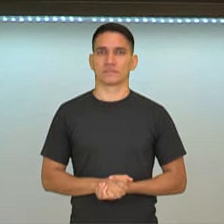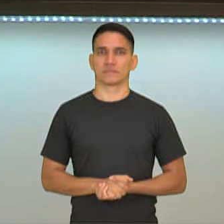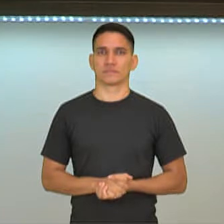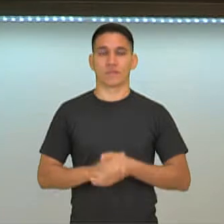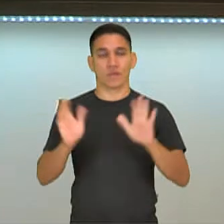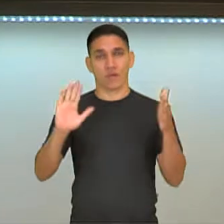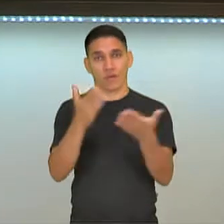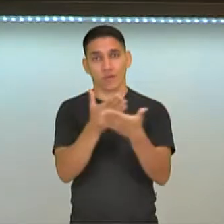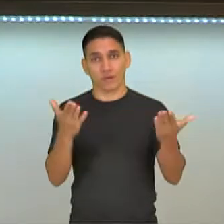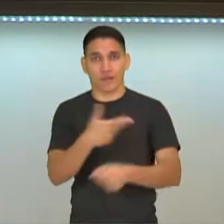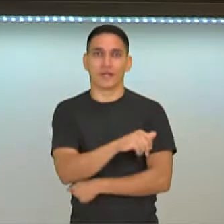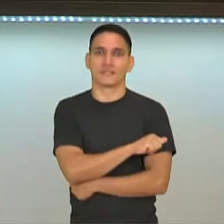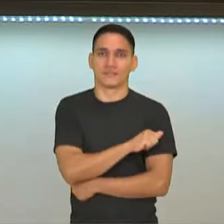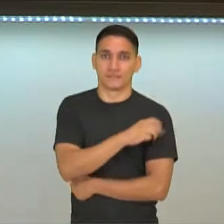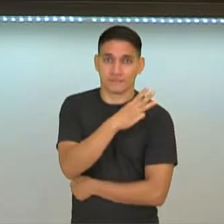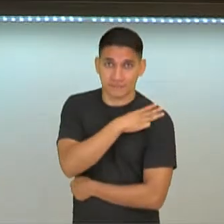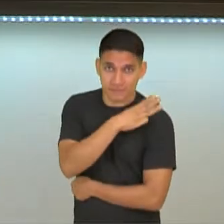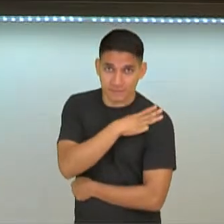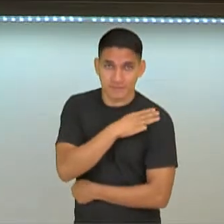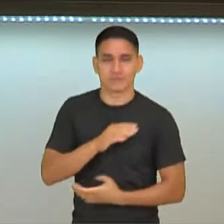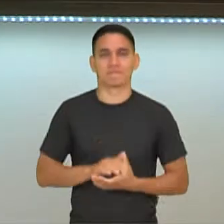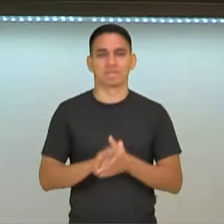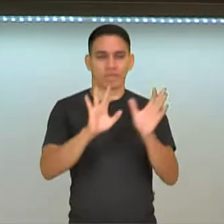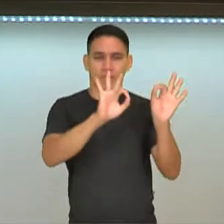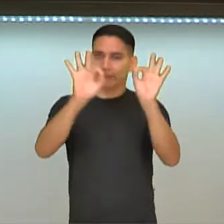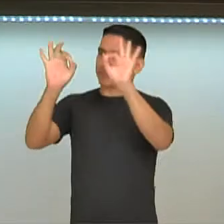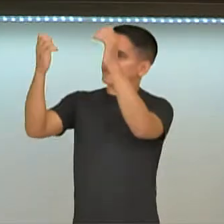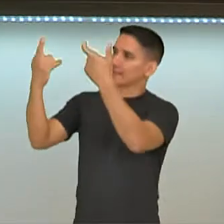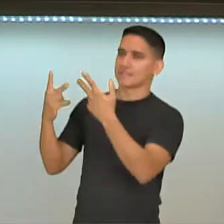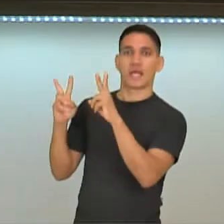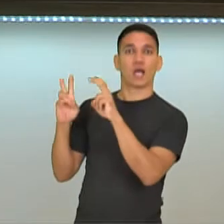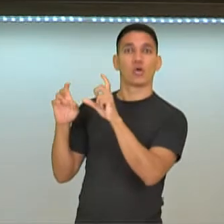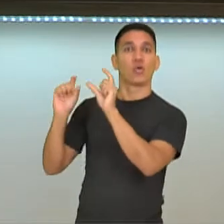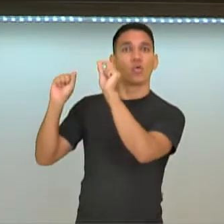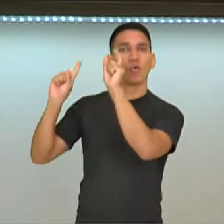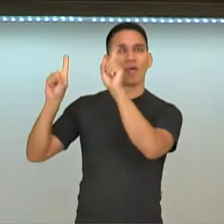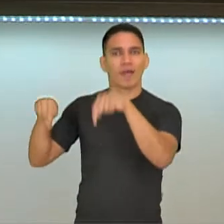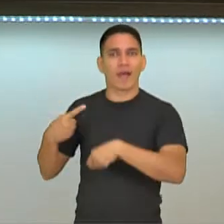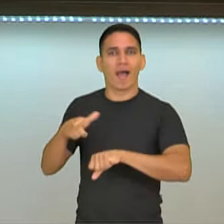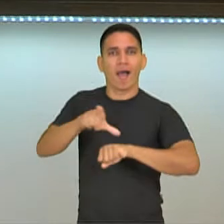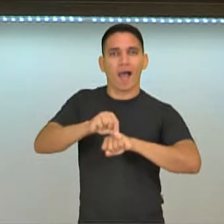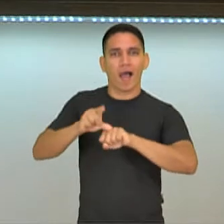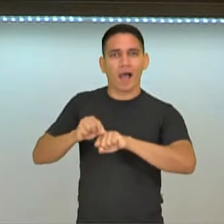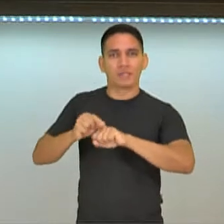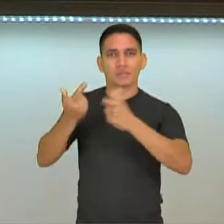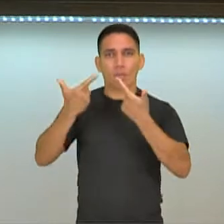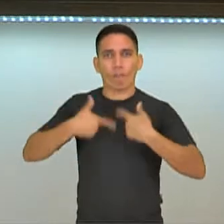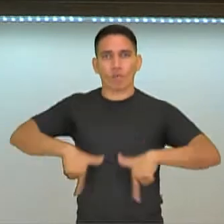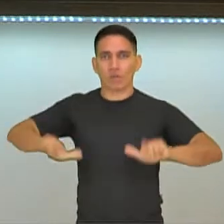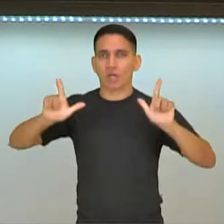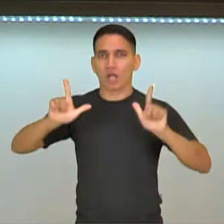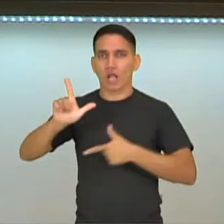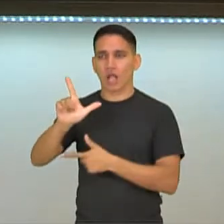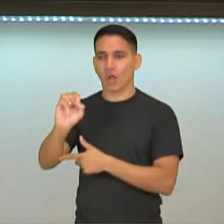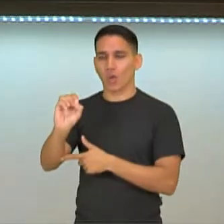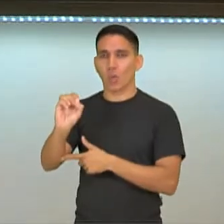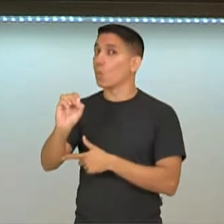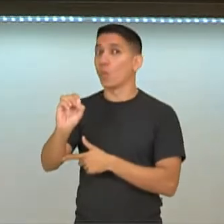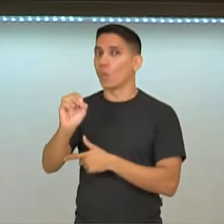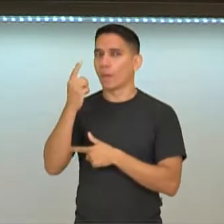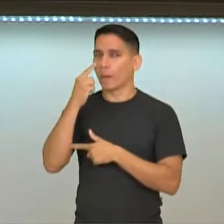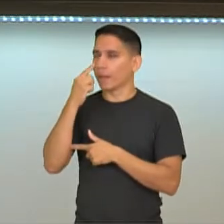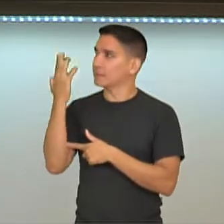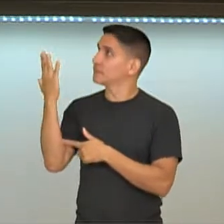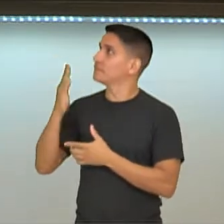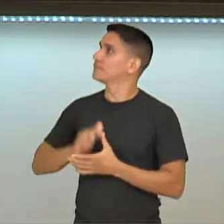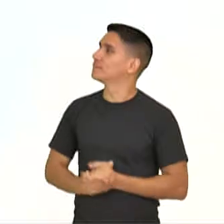Olá, estudantes da terceira série. Nesse vídeo vamos falar sobre o artigo neutro O. Vamos, vamos a ver.